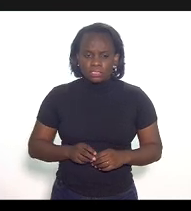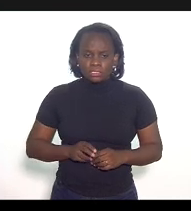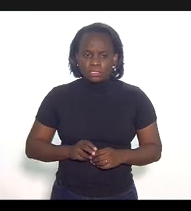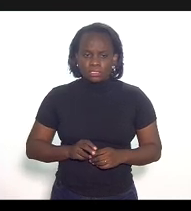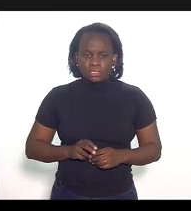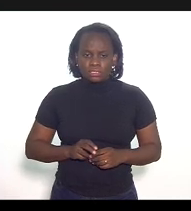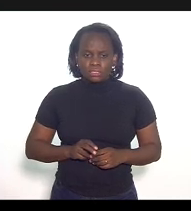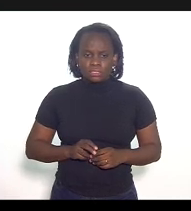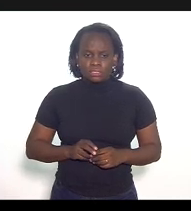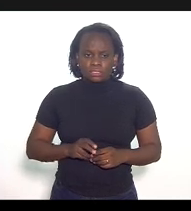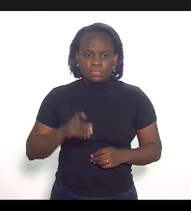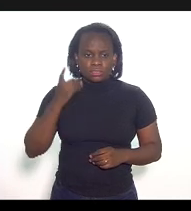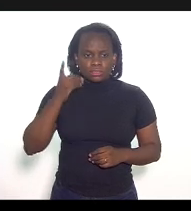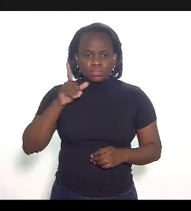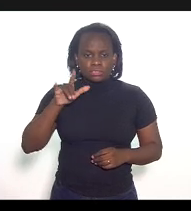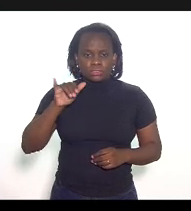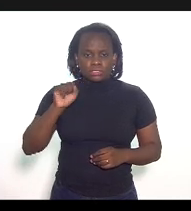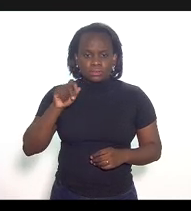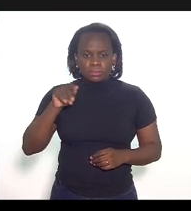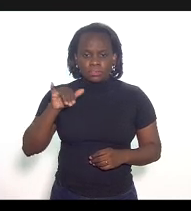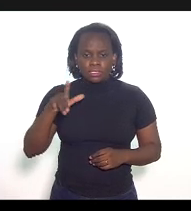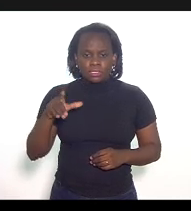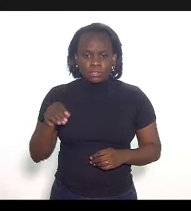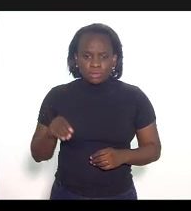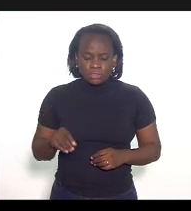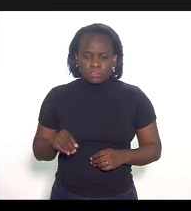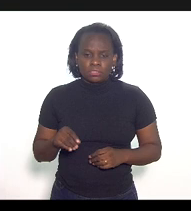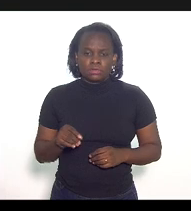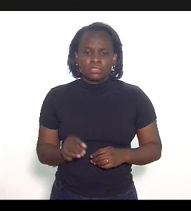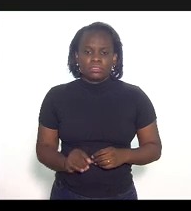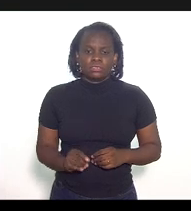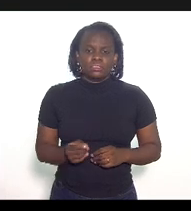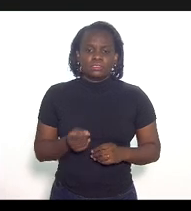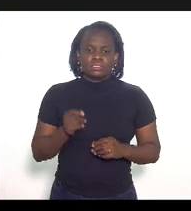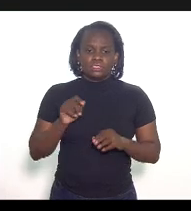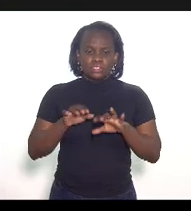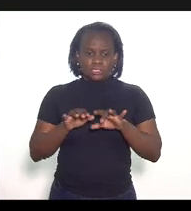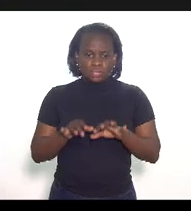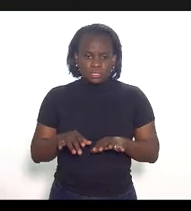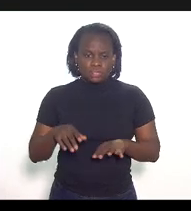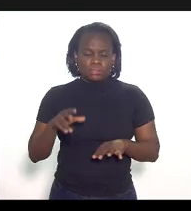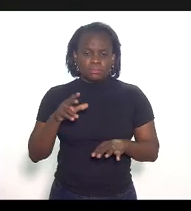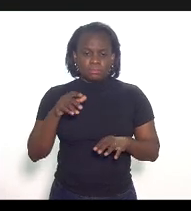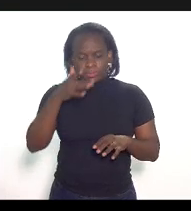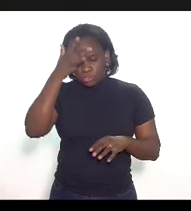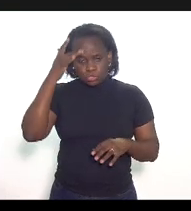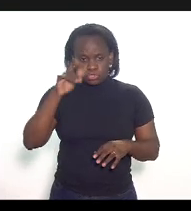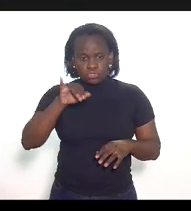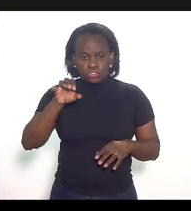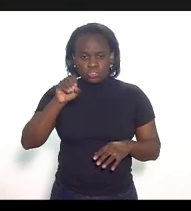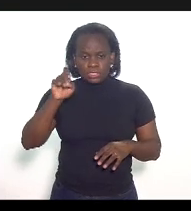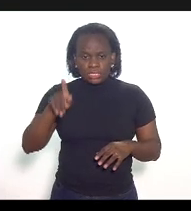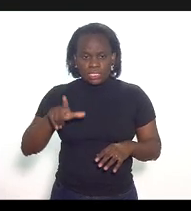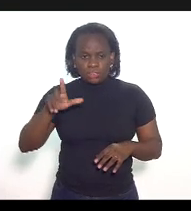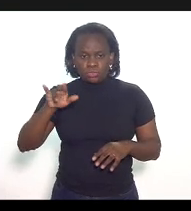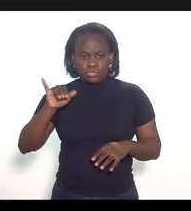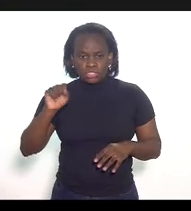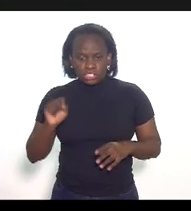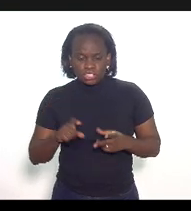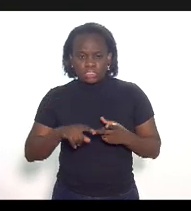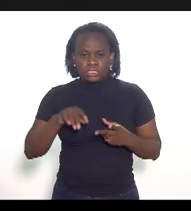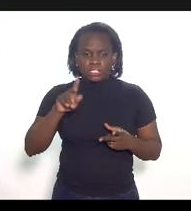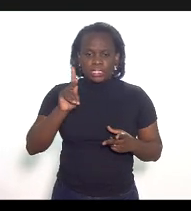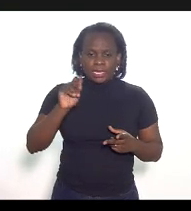doutor deputado Luiz Paulo por favor inscreva o IBP nas pessoas do José Luiz e da Catiana Bilda muito obrigada